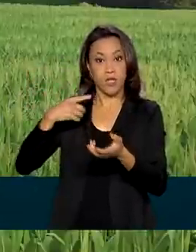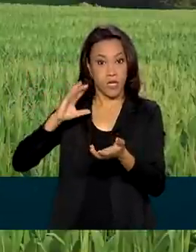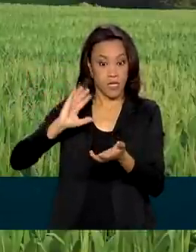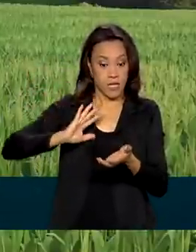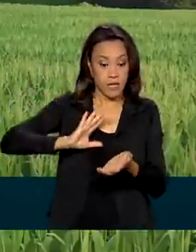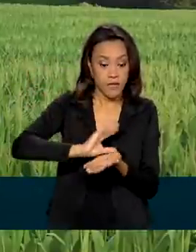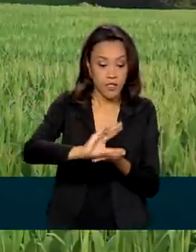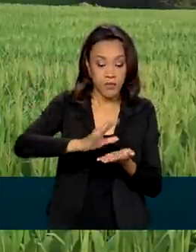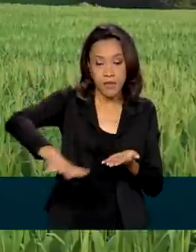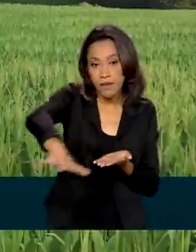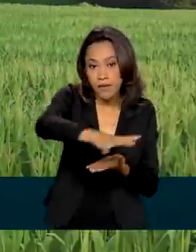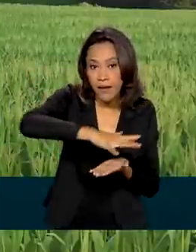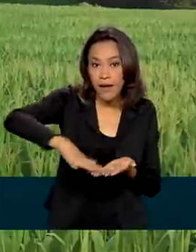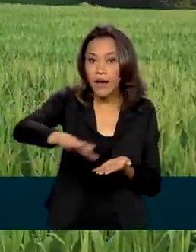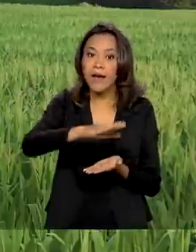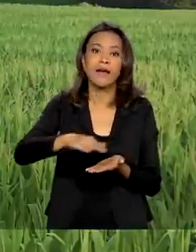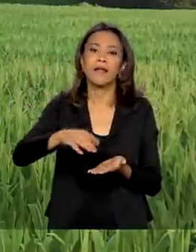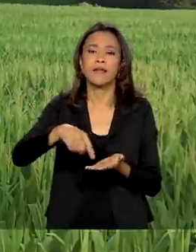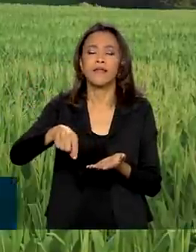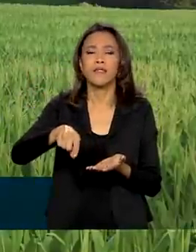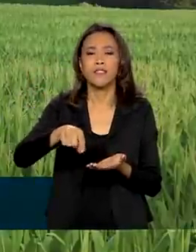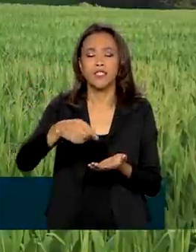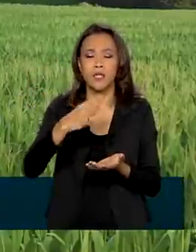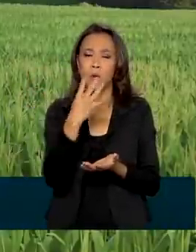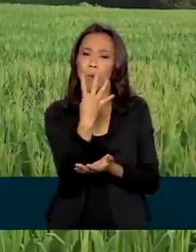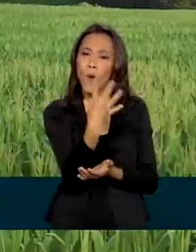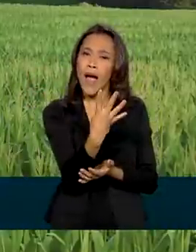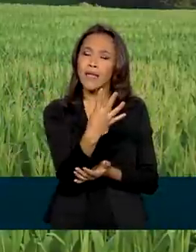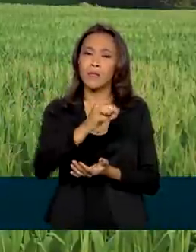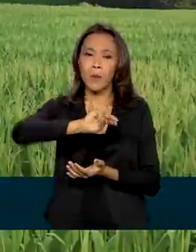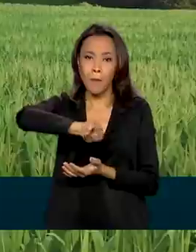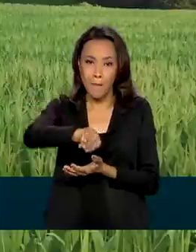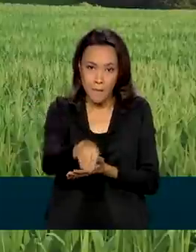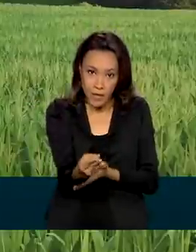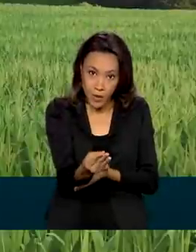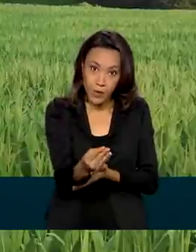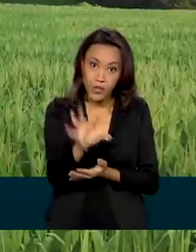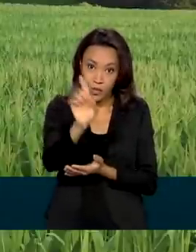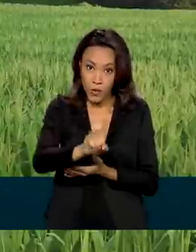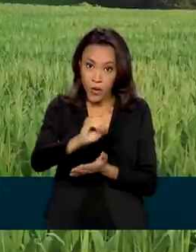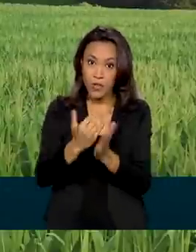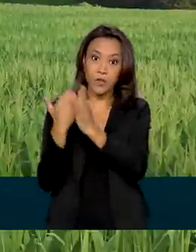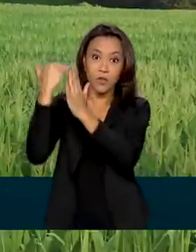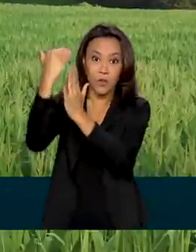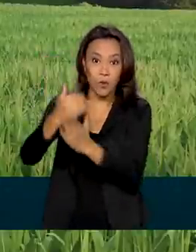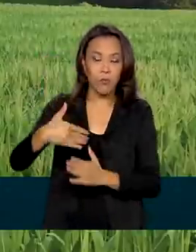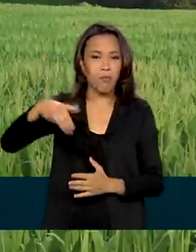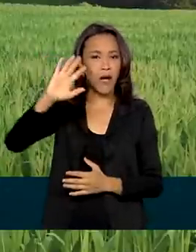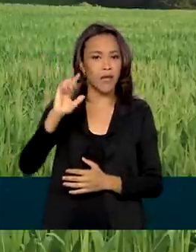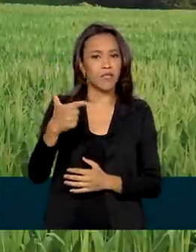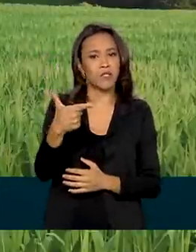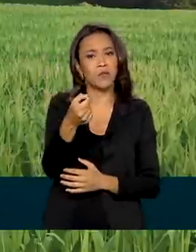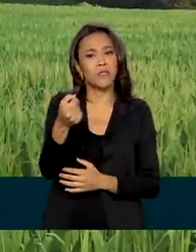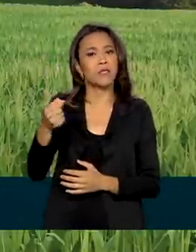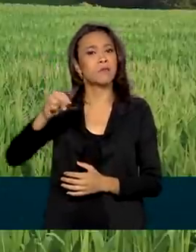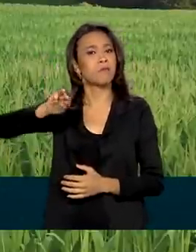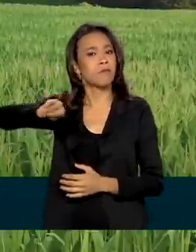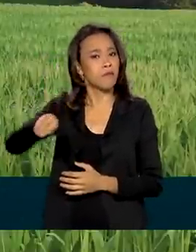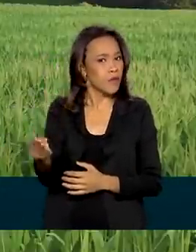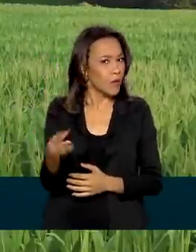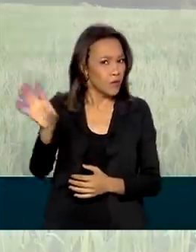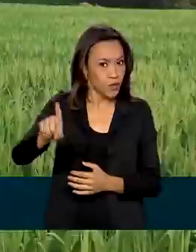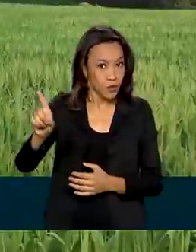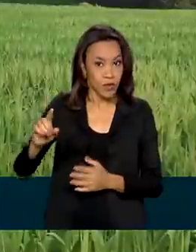crescido muito. Saltou de 4 milhões de dólares em 2013 para mais de 200 milhões de dólares em